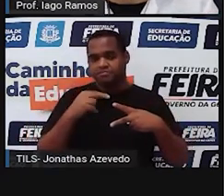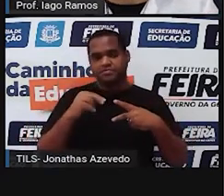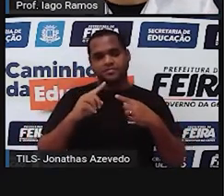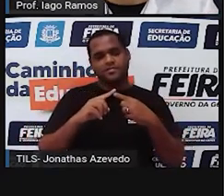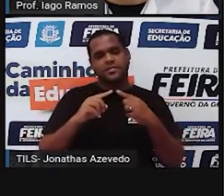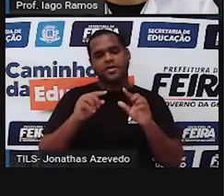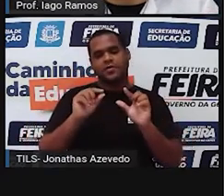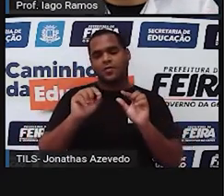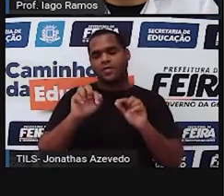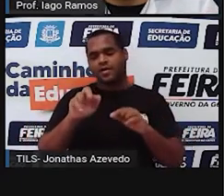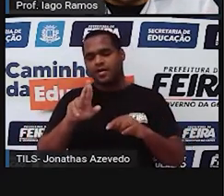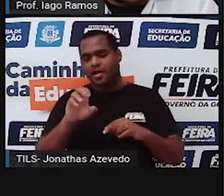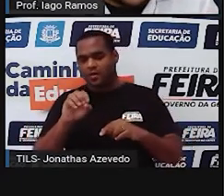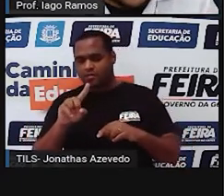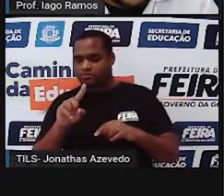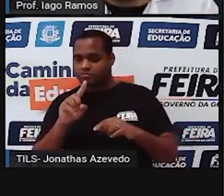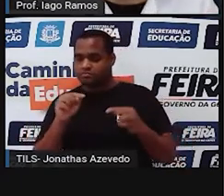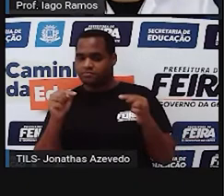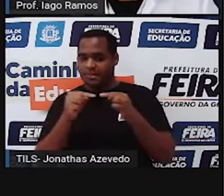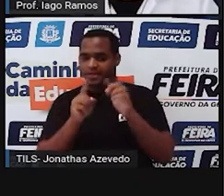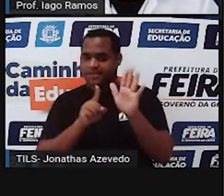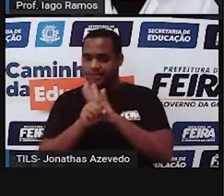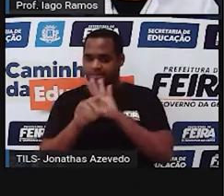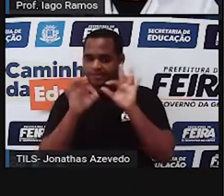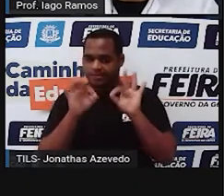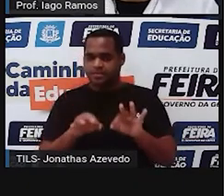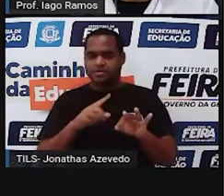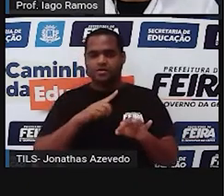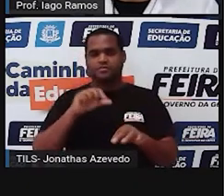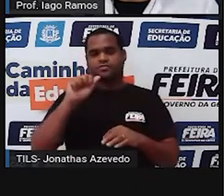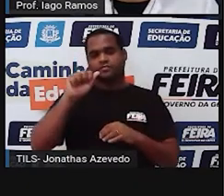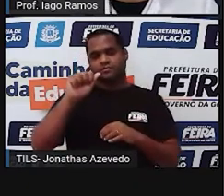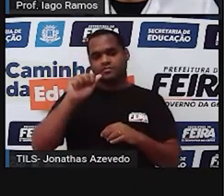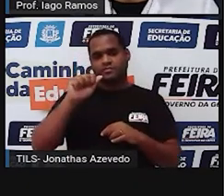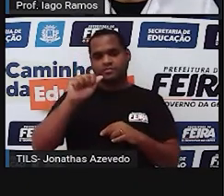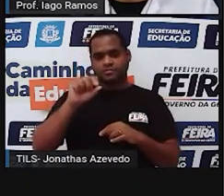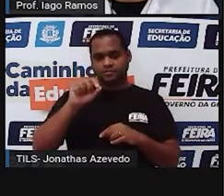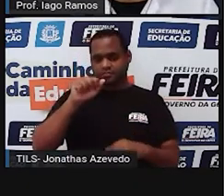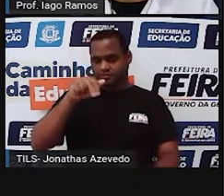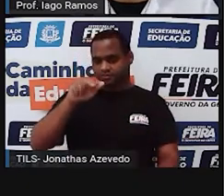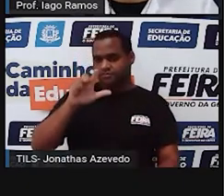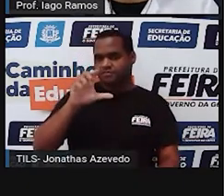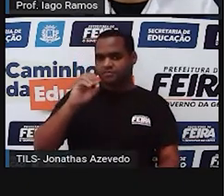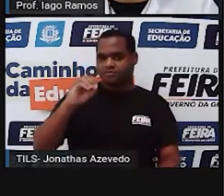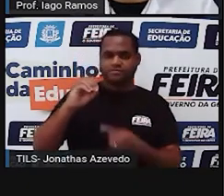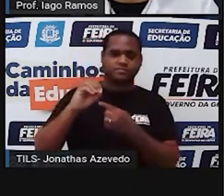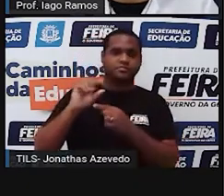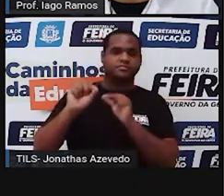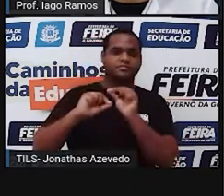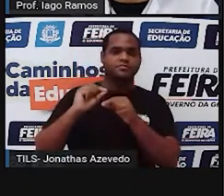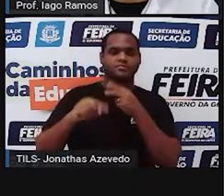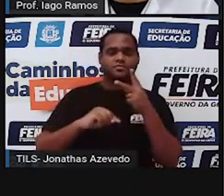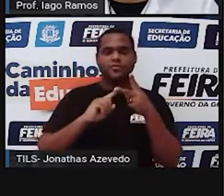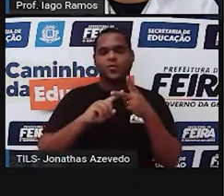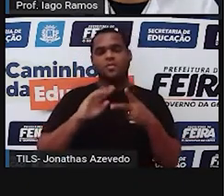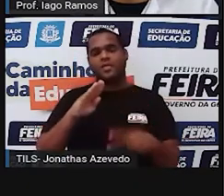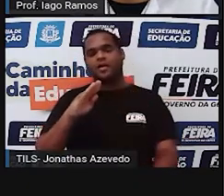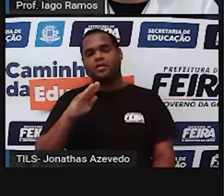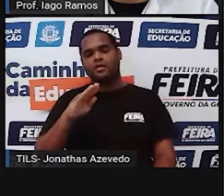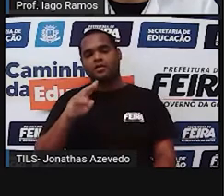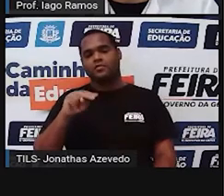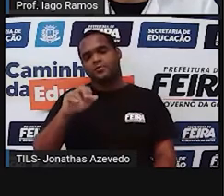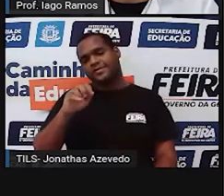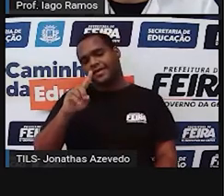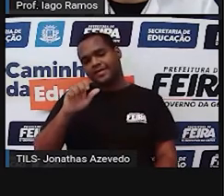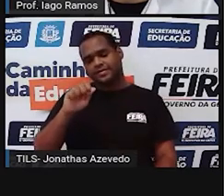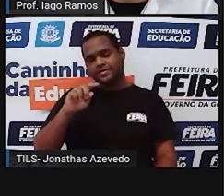pergunta correta está na letra A? O que é ângulo? Ou a pergunta correta está na letra B? Qual